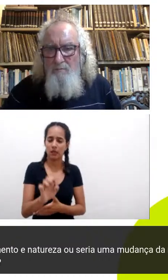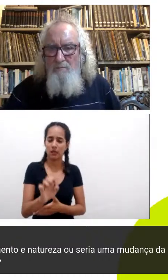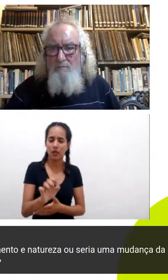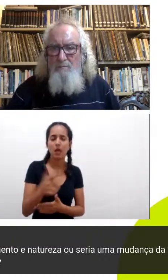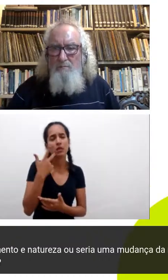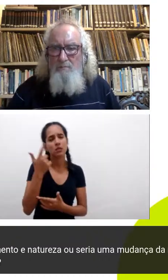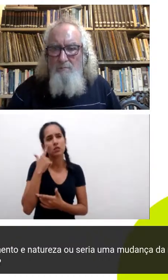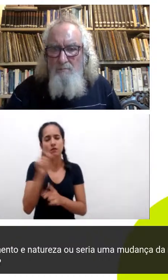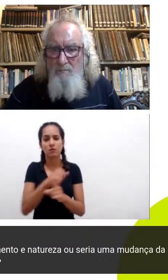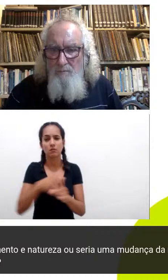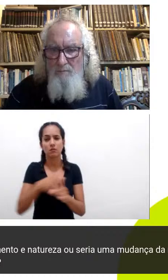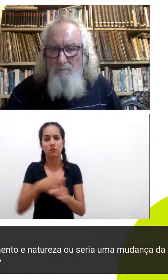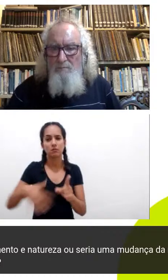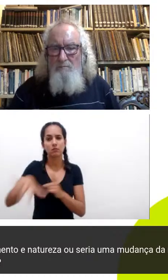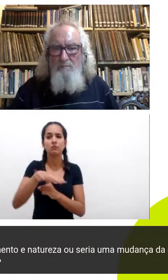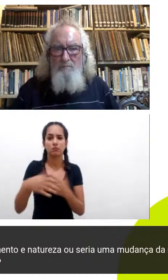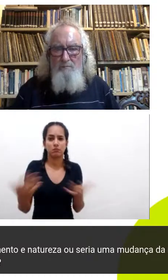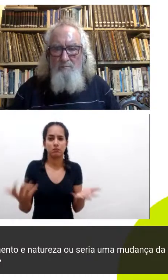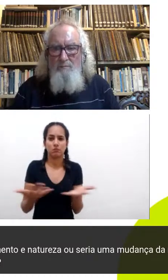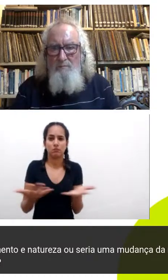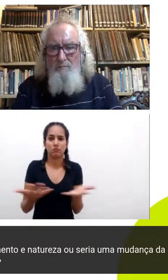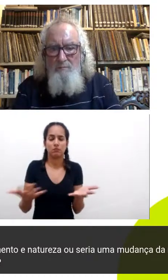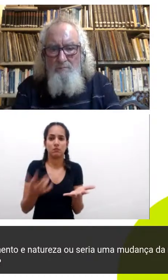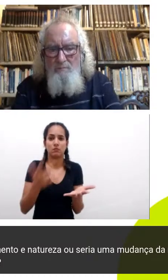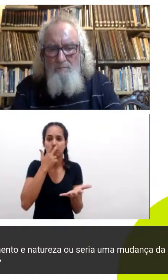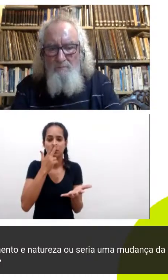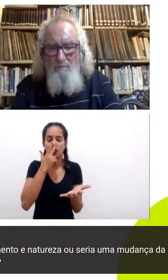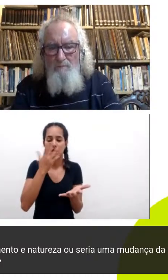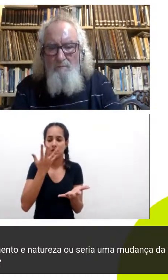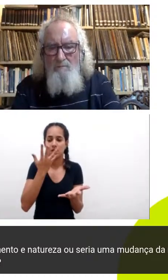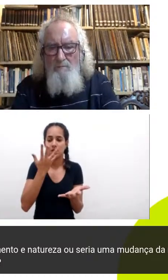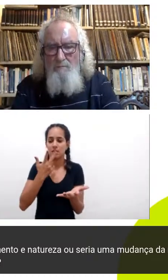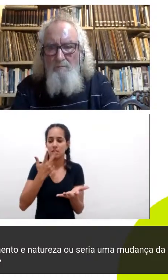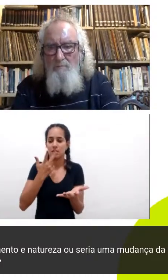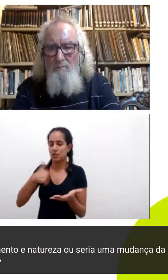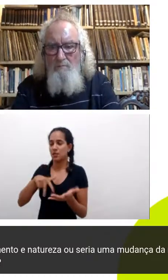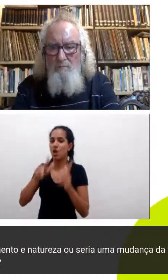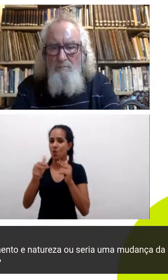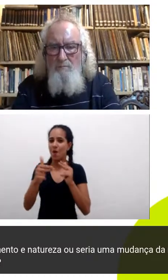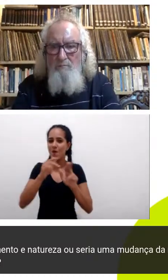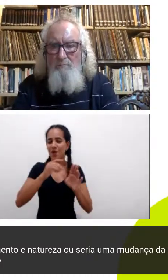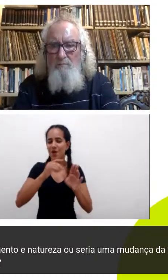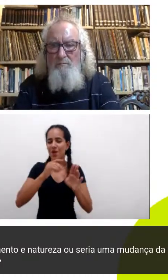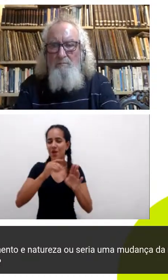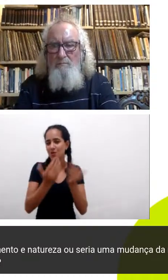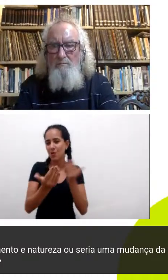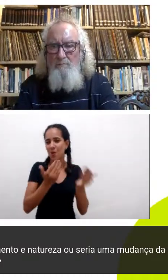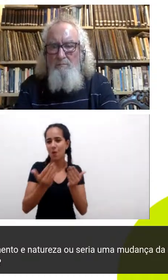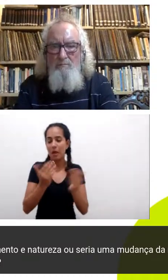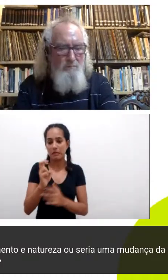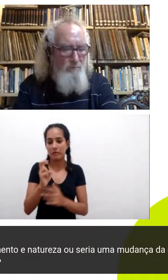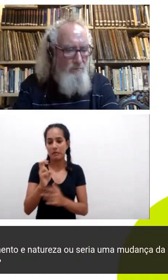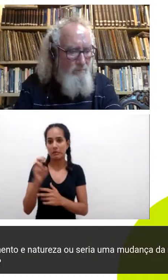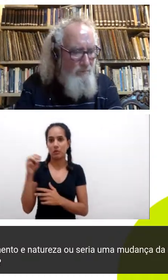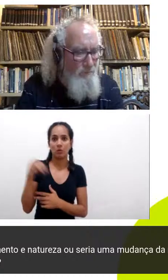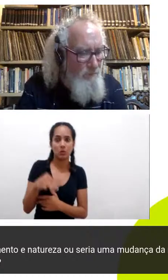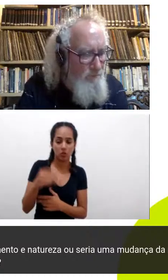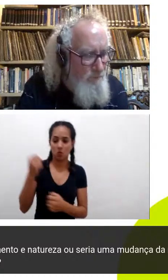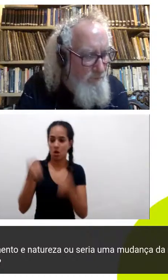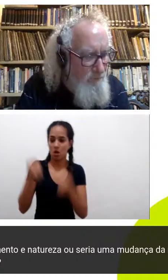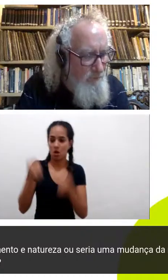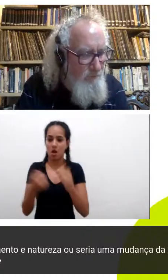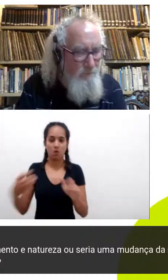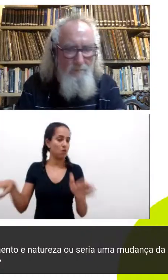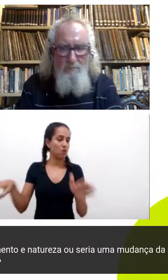que agora nos transformou em crianças mimadas em que se as coisas não acontecem em cinco minutos se o carro não chega em cinco minutos